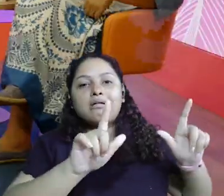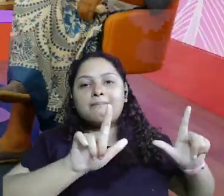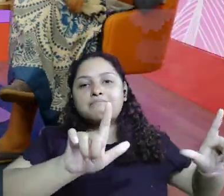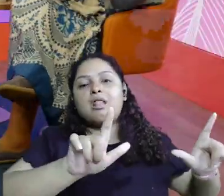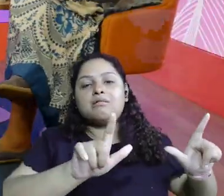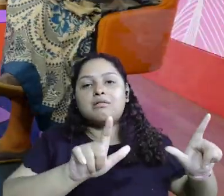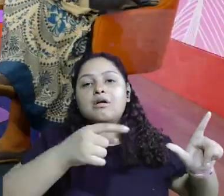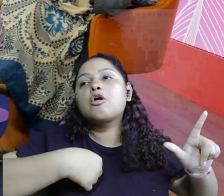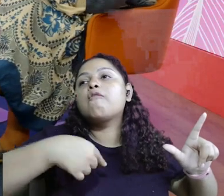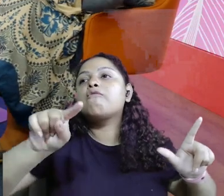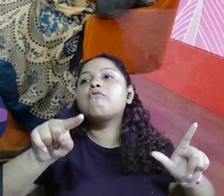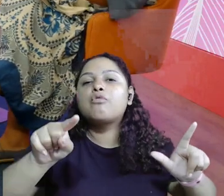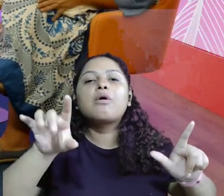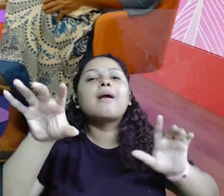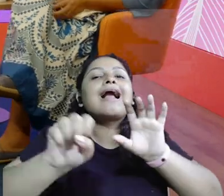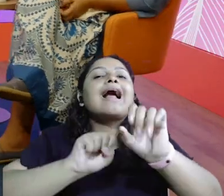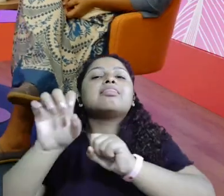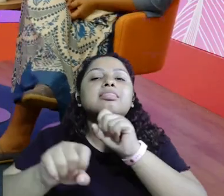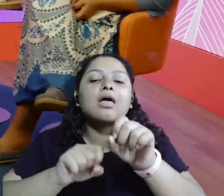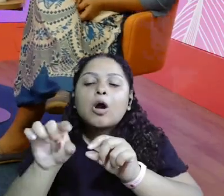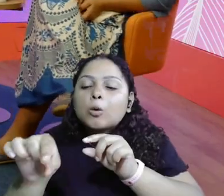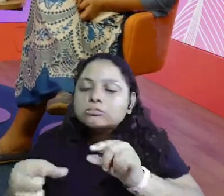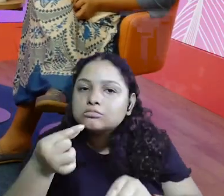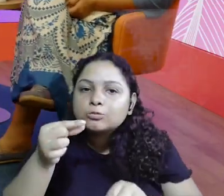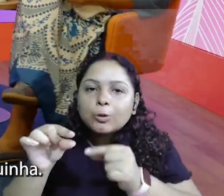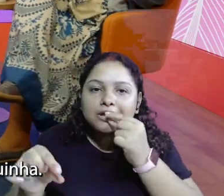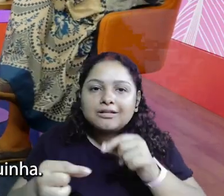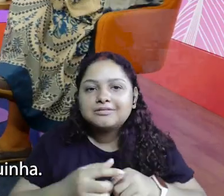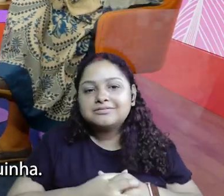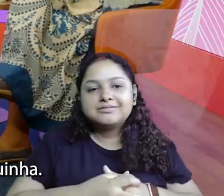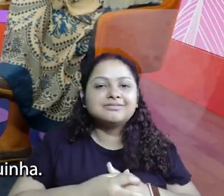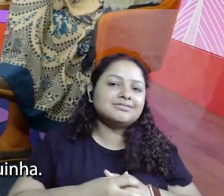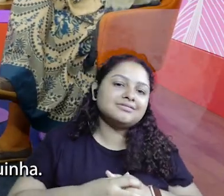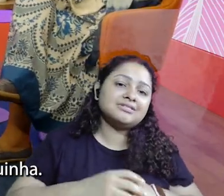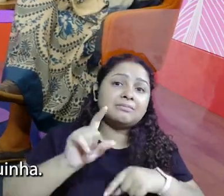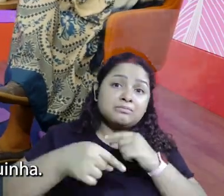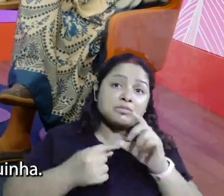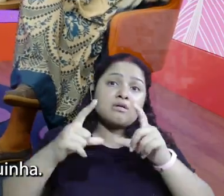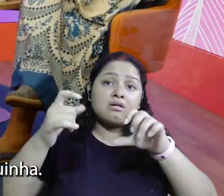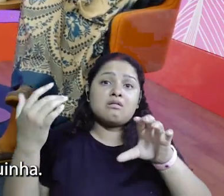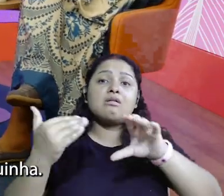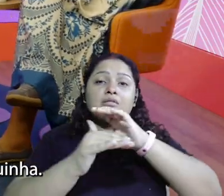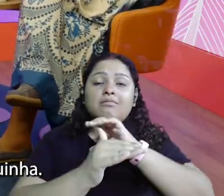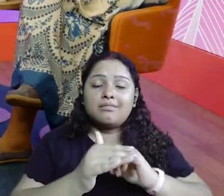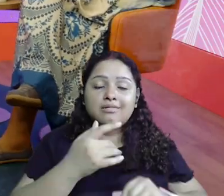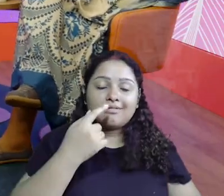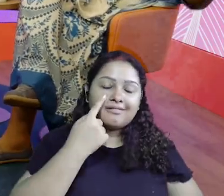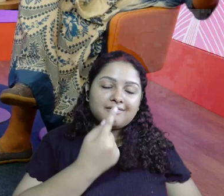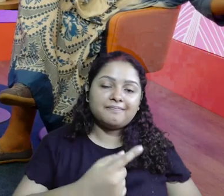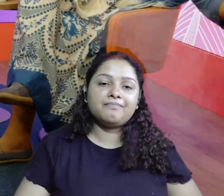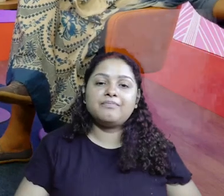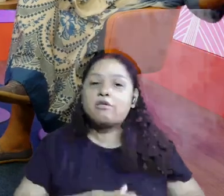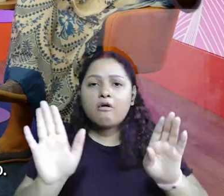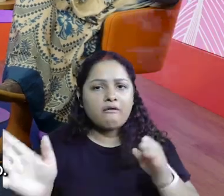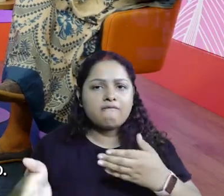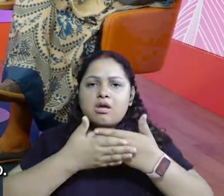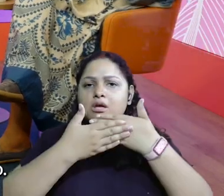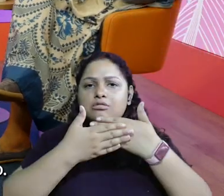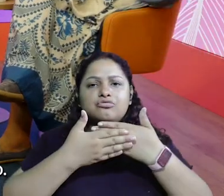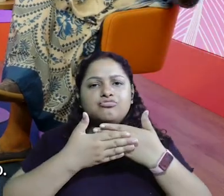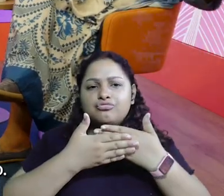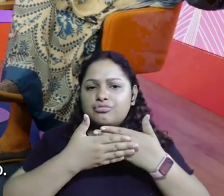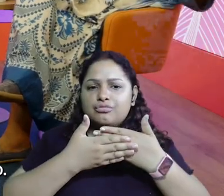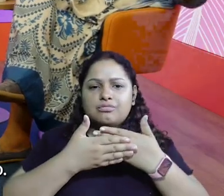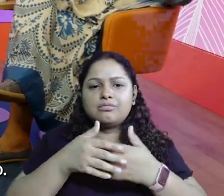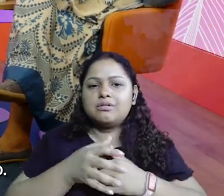literalmente. É verdade? O você fazia? Eu vou tirar uma foto para te mandar a plaquinha. Fui catar coquinho. Fecha